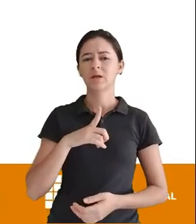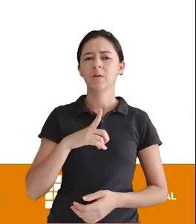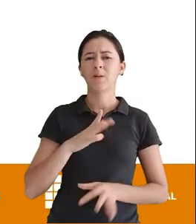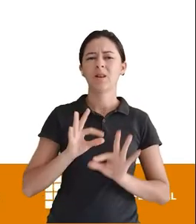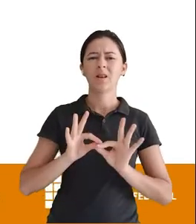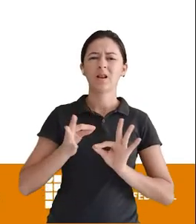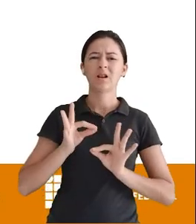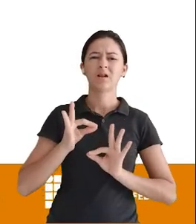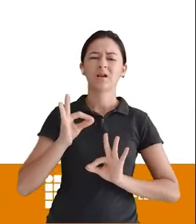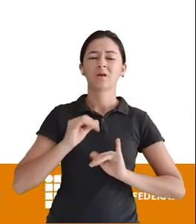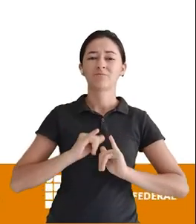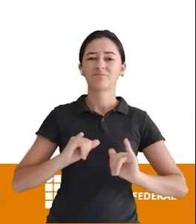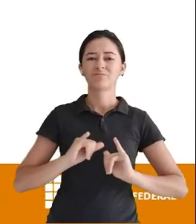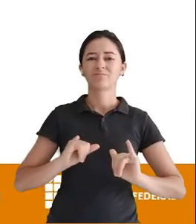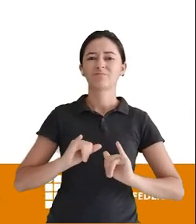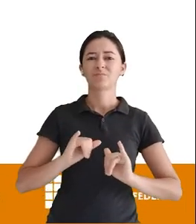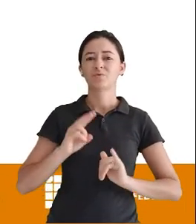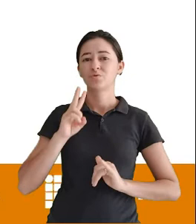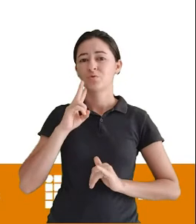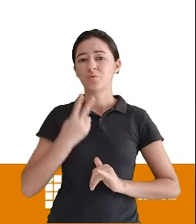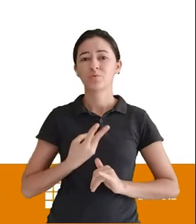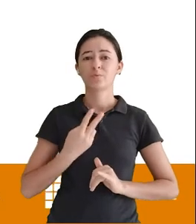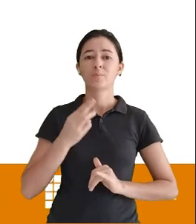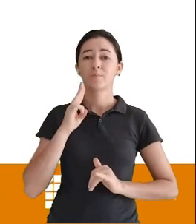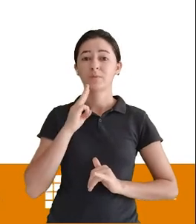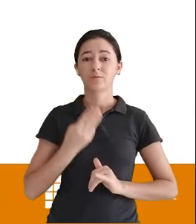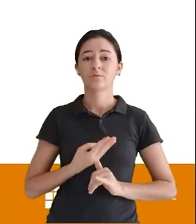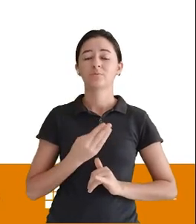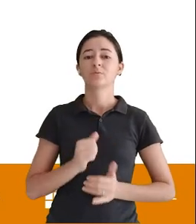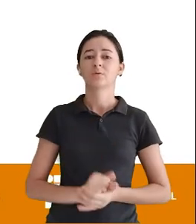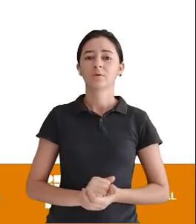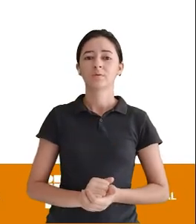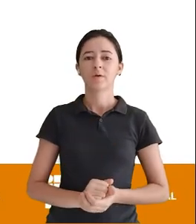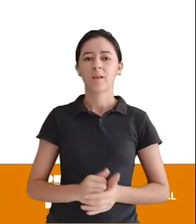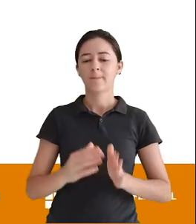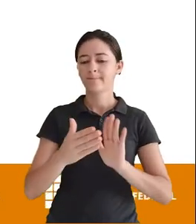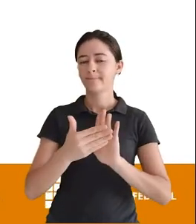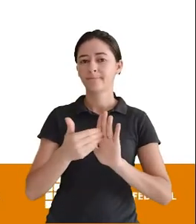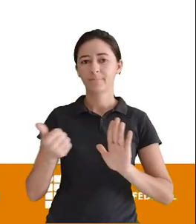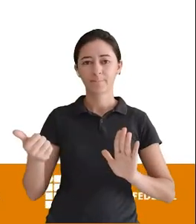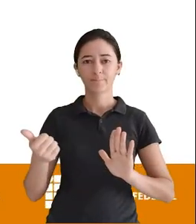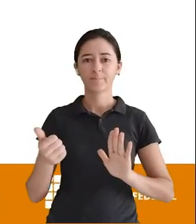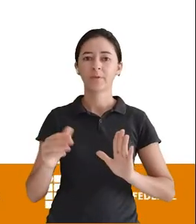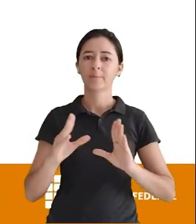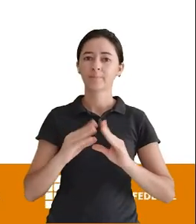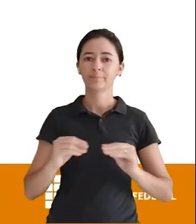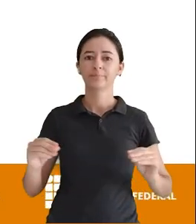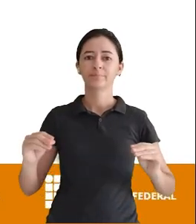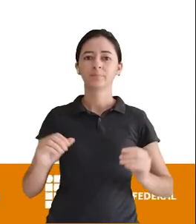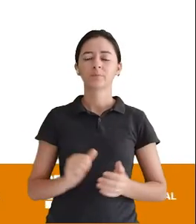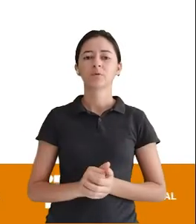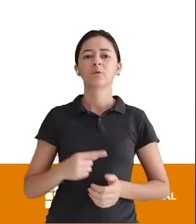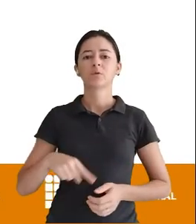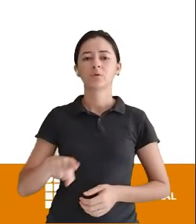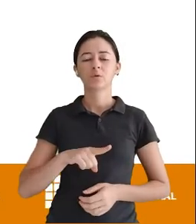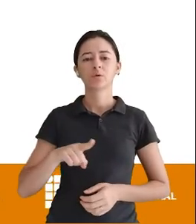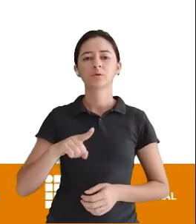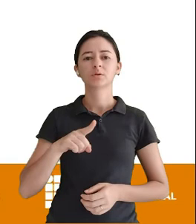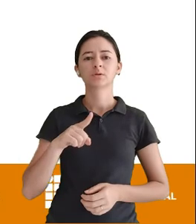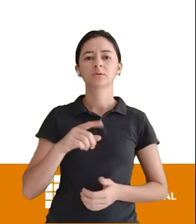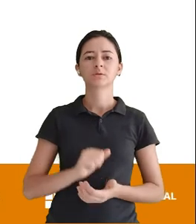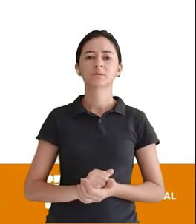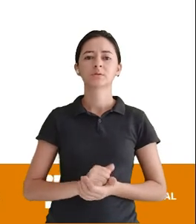Dentro dela Será Toda apagada Tá? Esse tipo de comando Pessoal A gente aprende A gente usa muito Comandos